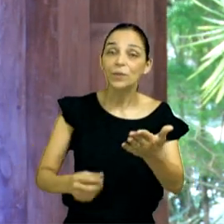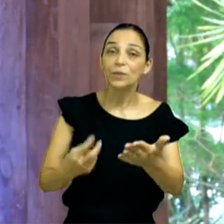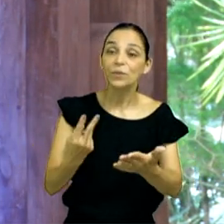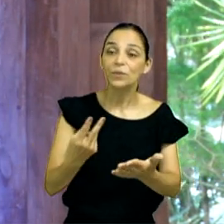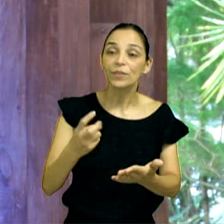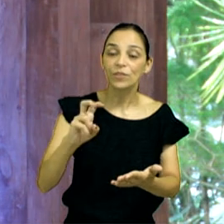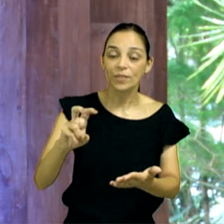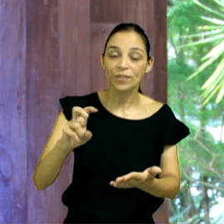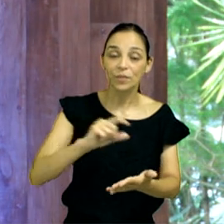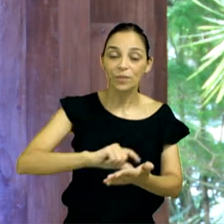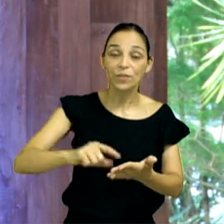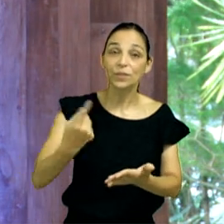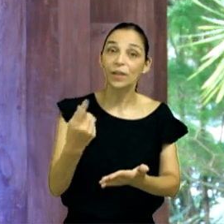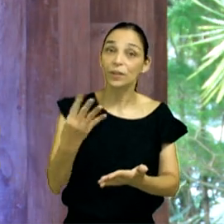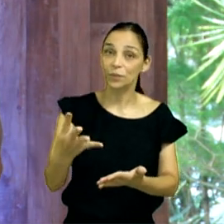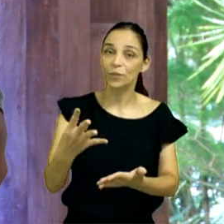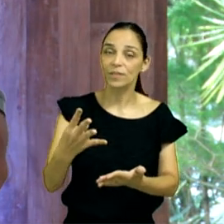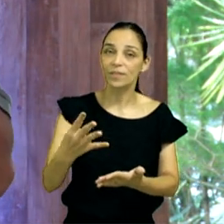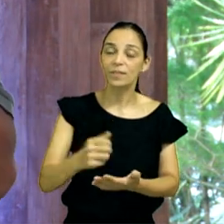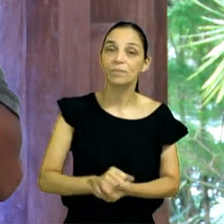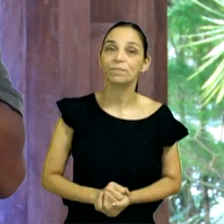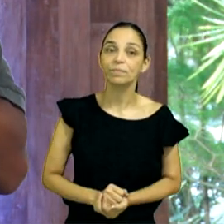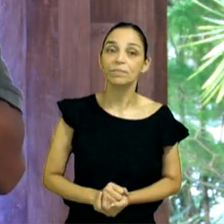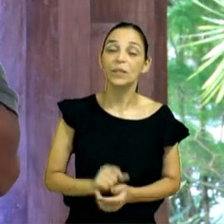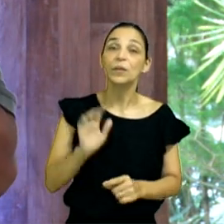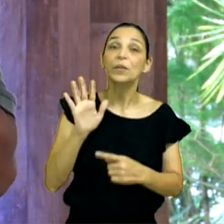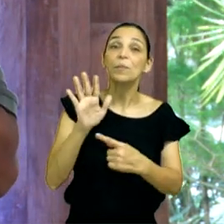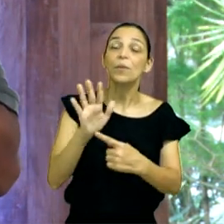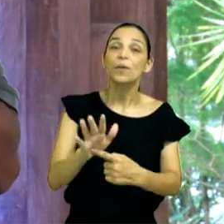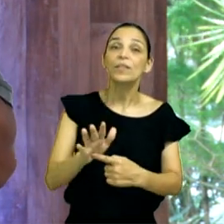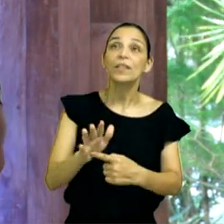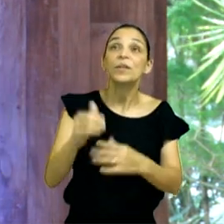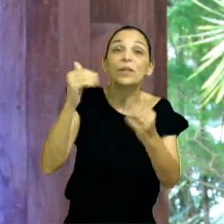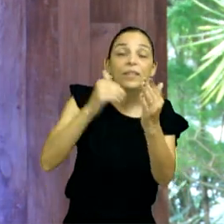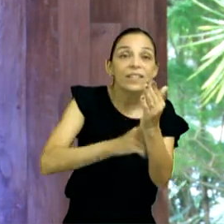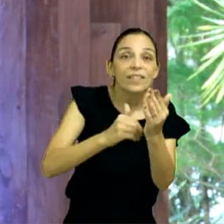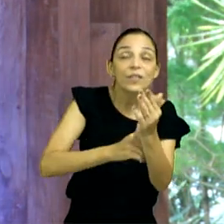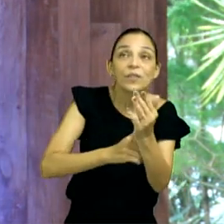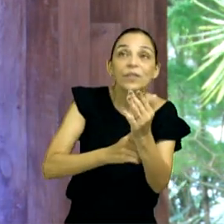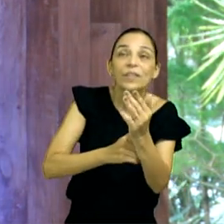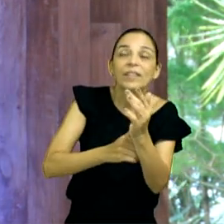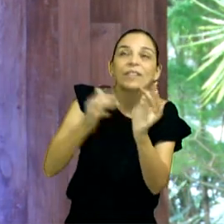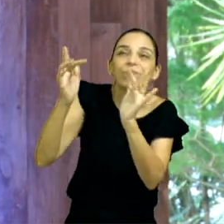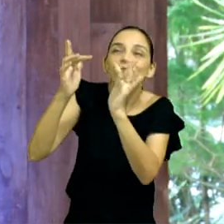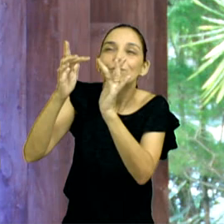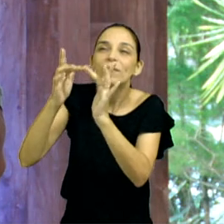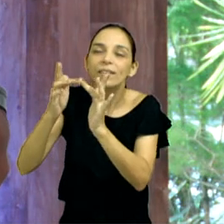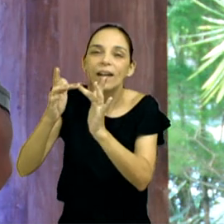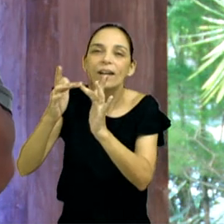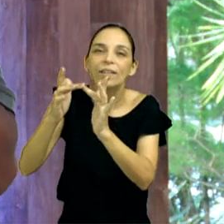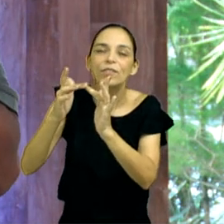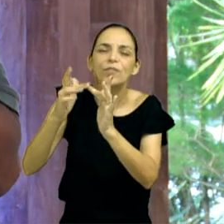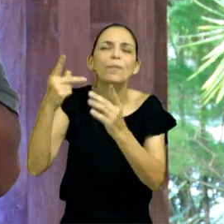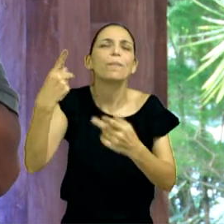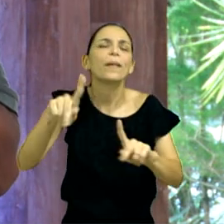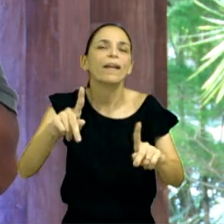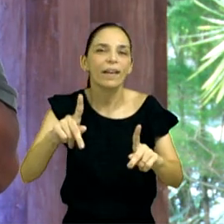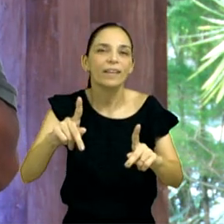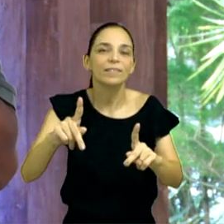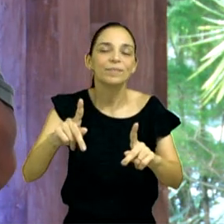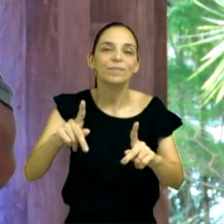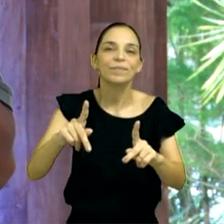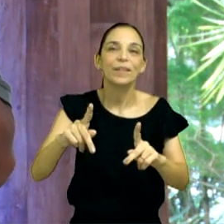intimidade do Senhor, os segredos do Senhor, é para aqueles que o temem, ao qual ele fará saber os seus,